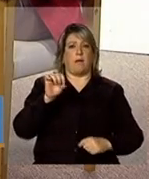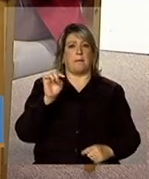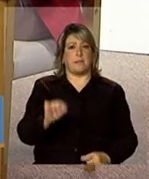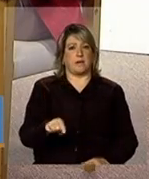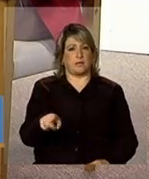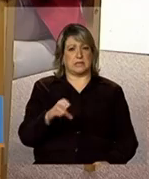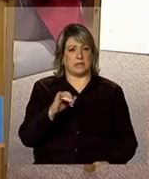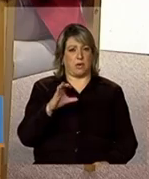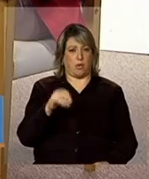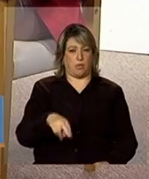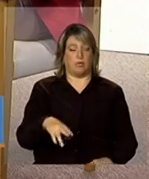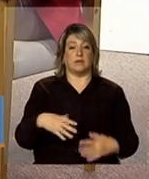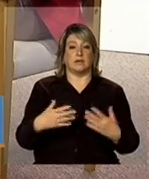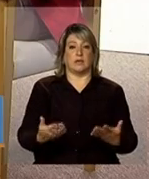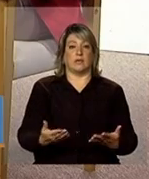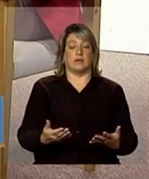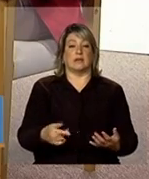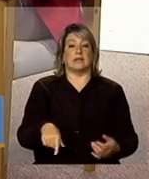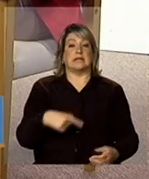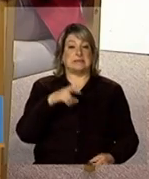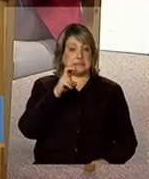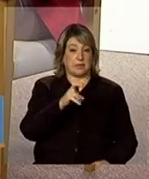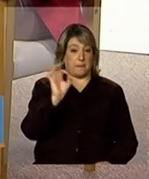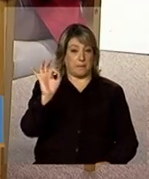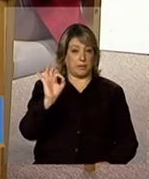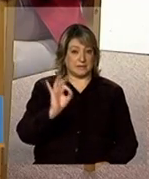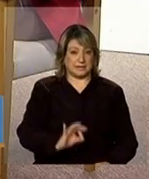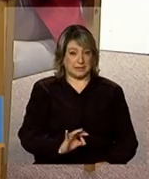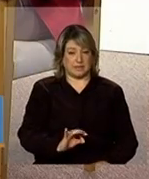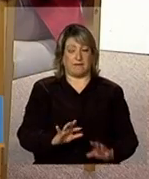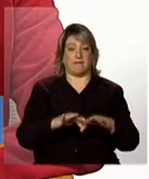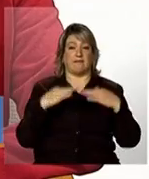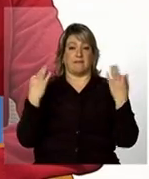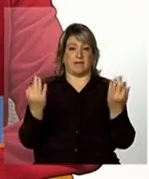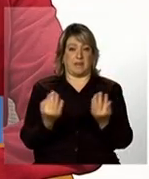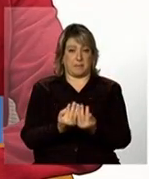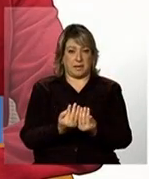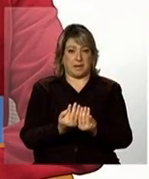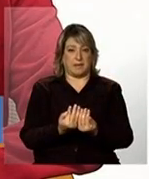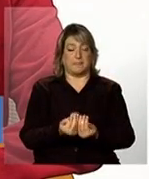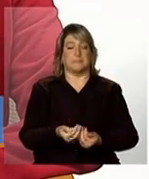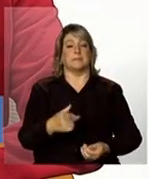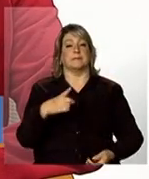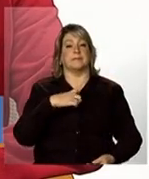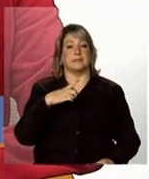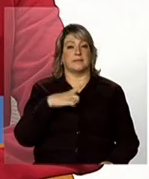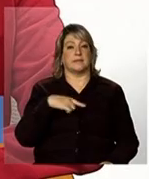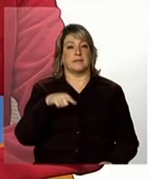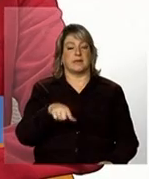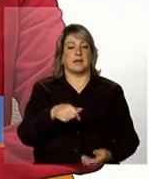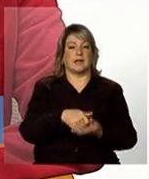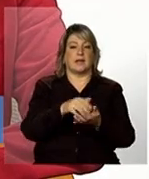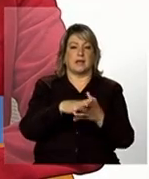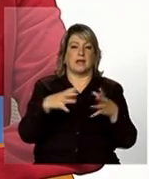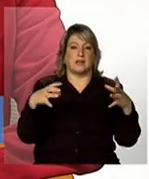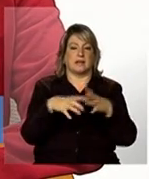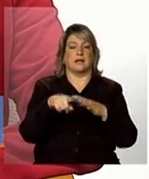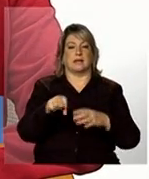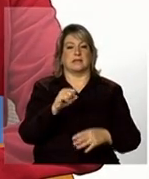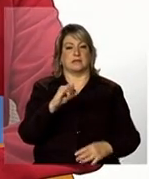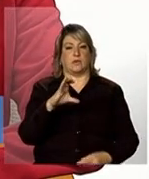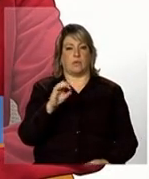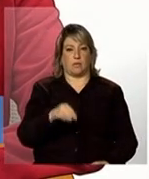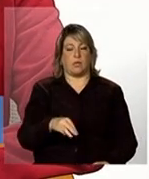em torno de 50 de 5% das famílias com suspensão é que tinha o registro no SICOM embora o